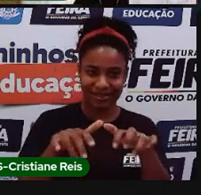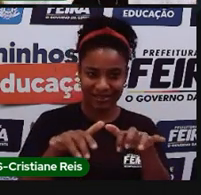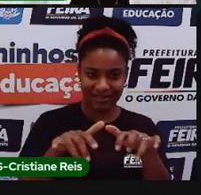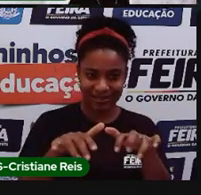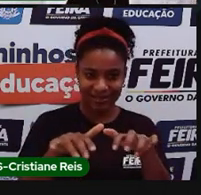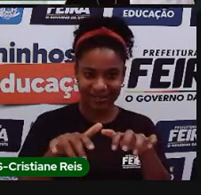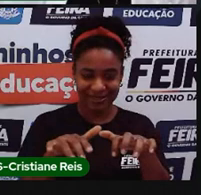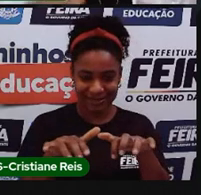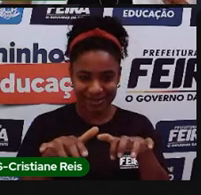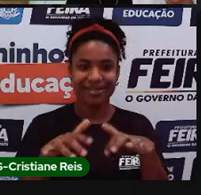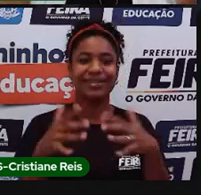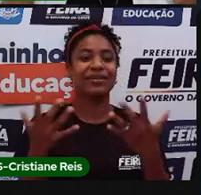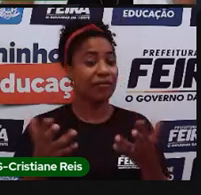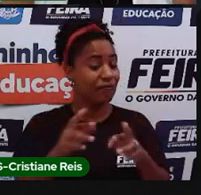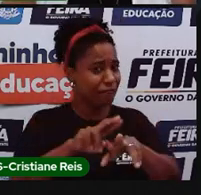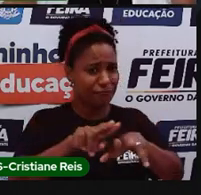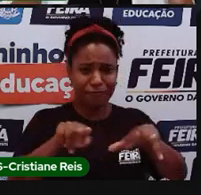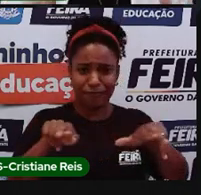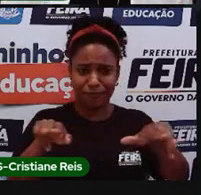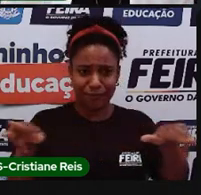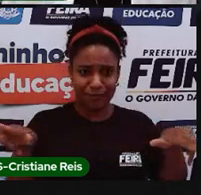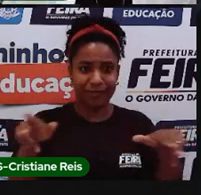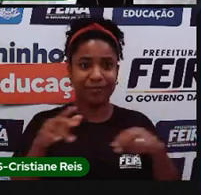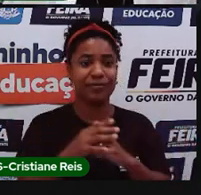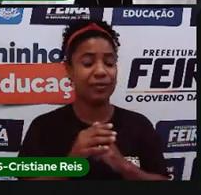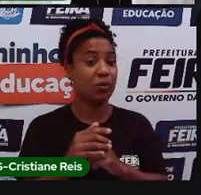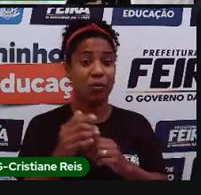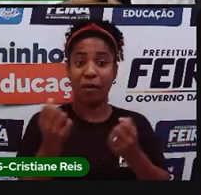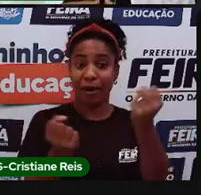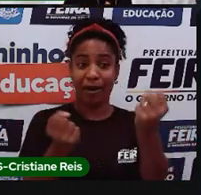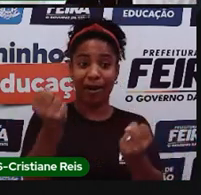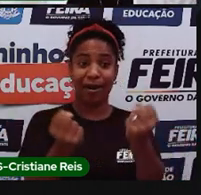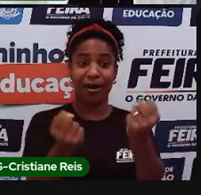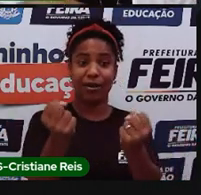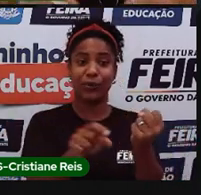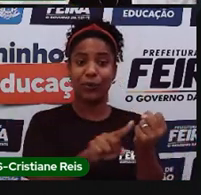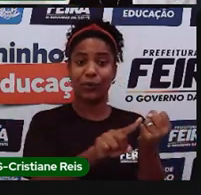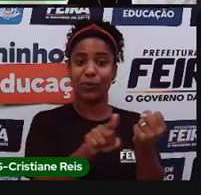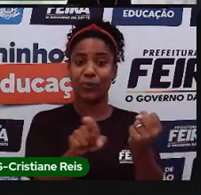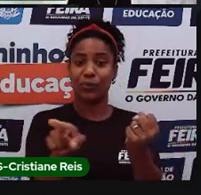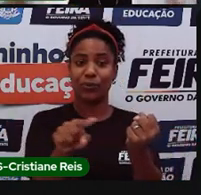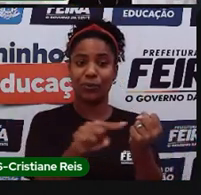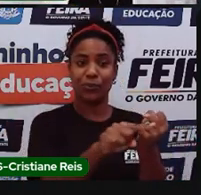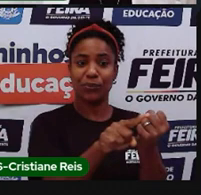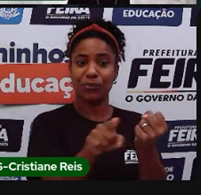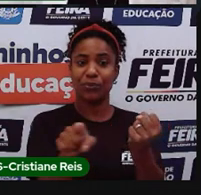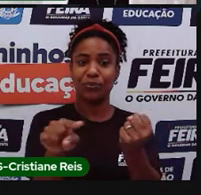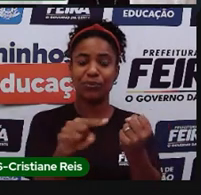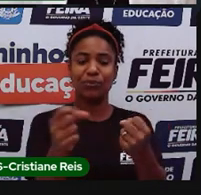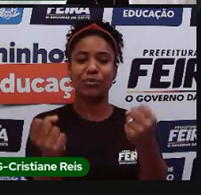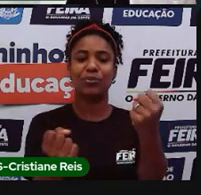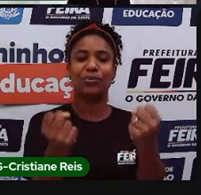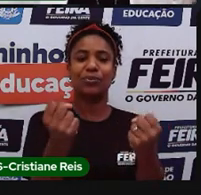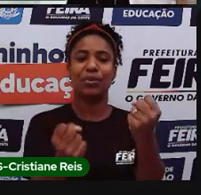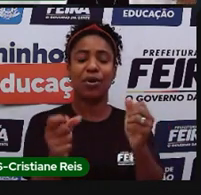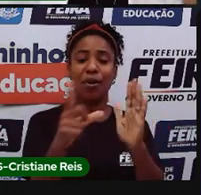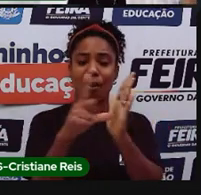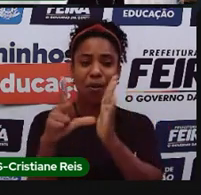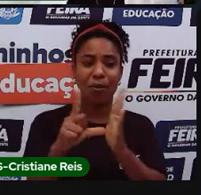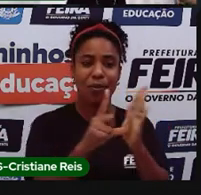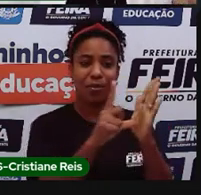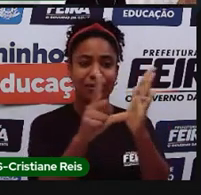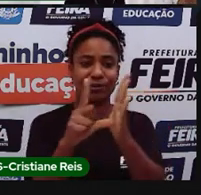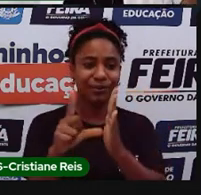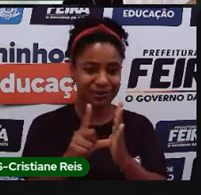computador, né, de mesa, nos carros, nas lojas, em tudo quanto é lugar. Hoje, até se